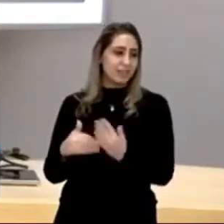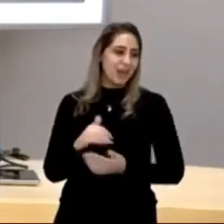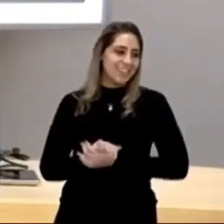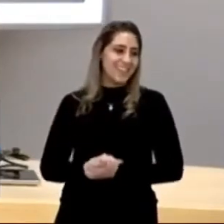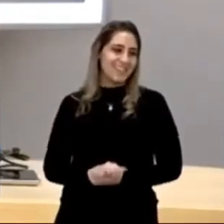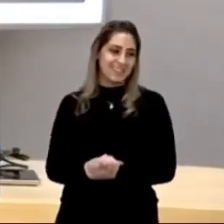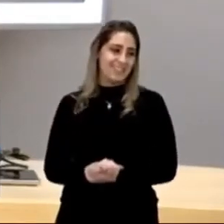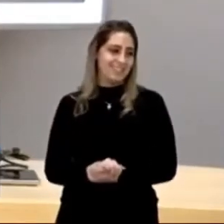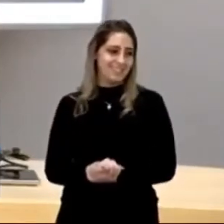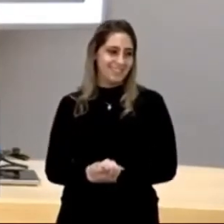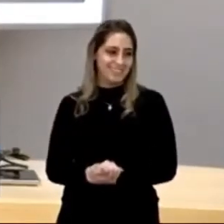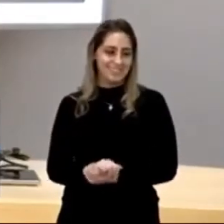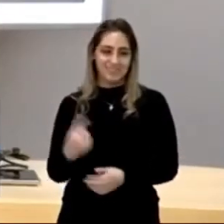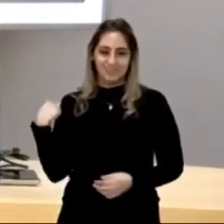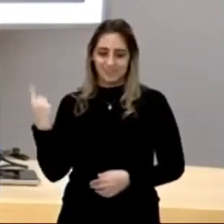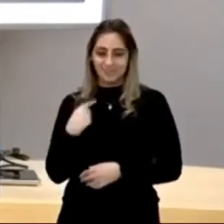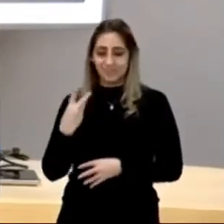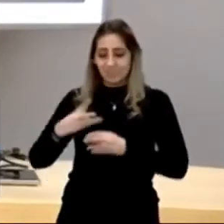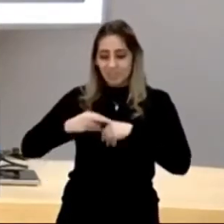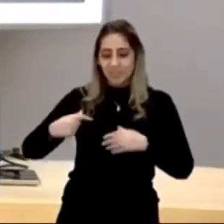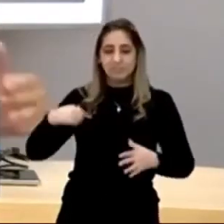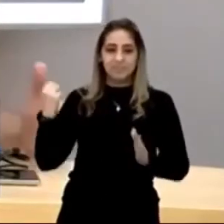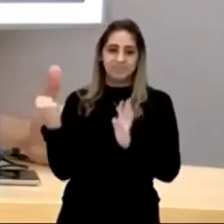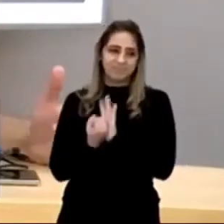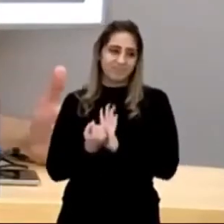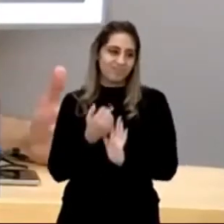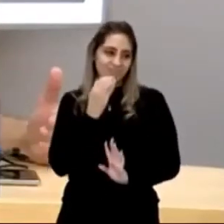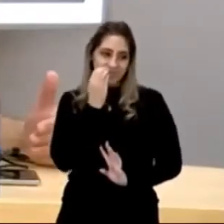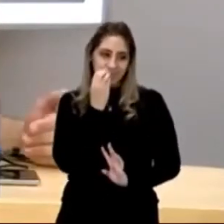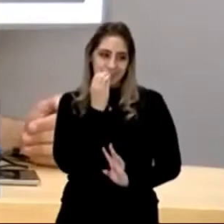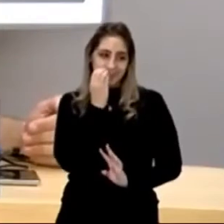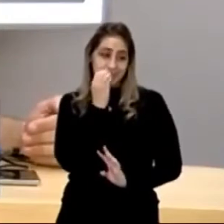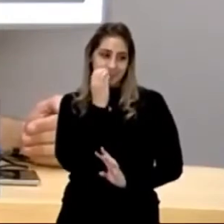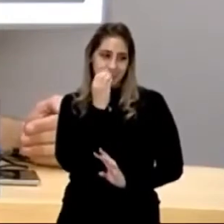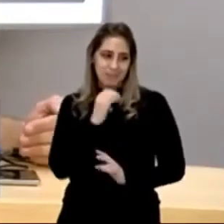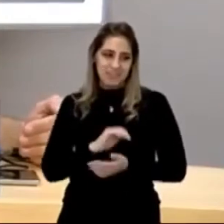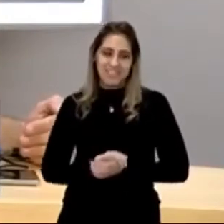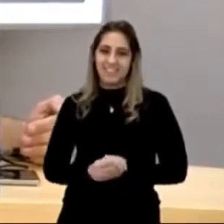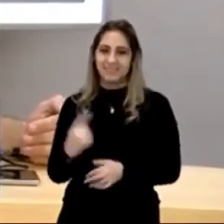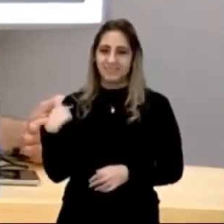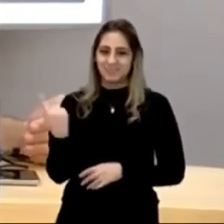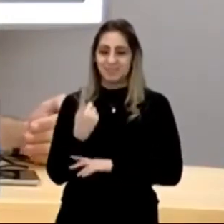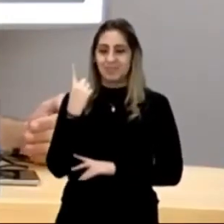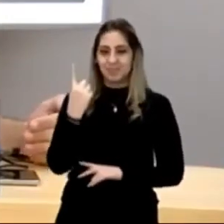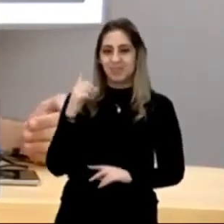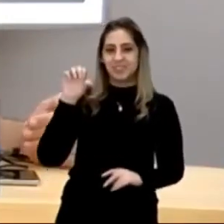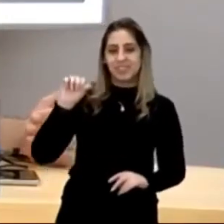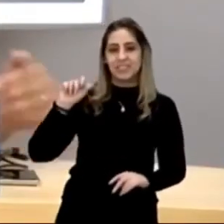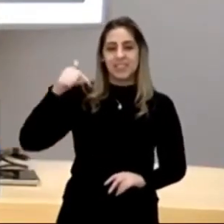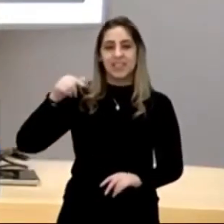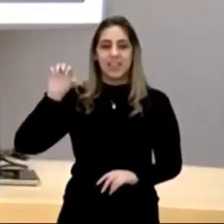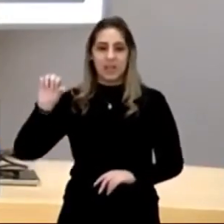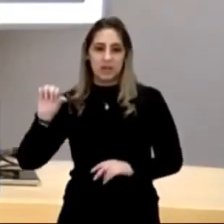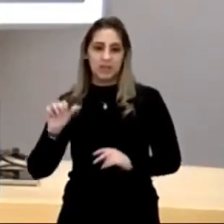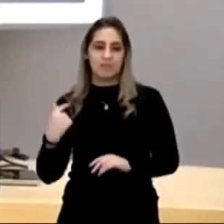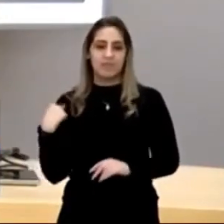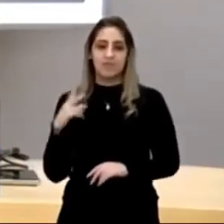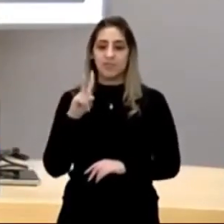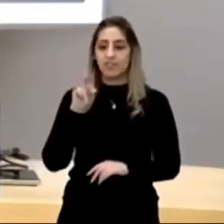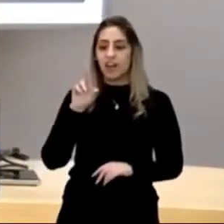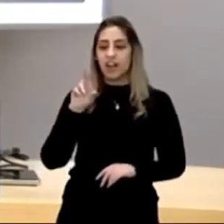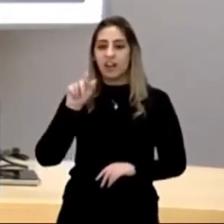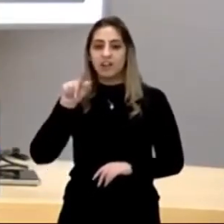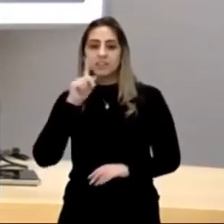ter ou se matado ou ter sido assassinado. Ele morreu em 1939, era o período Getúlio Vargas,